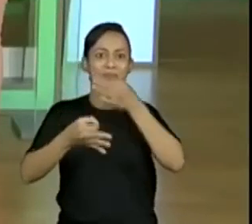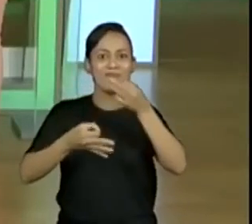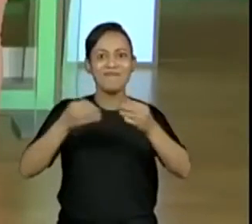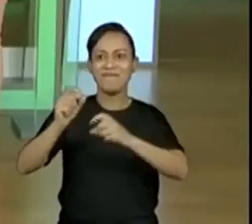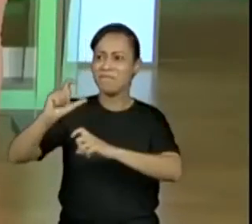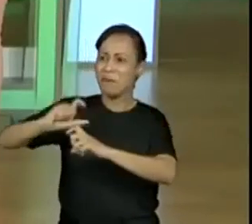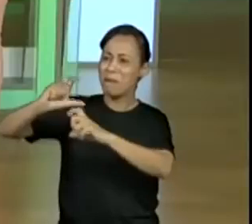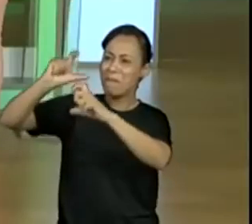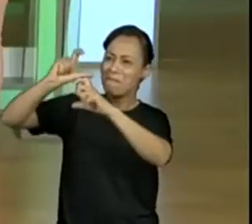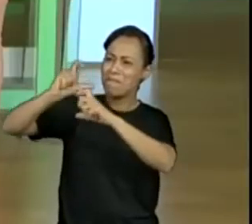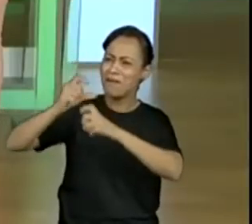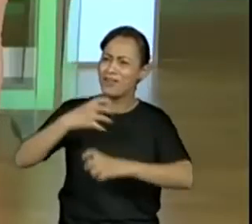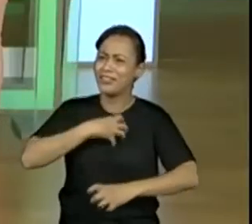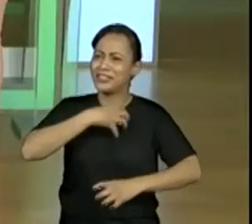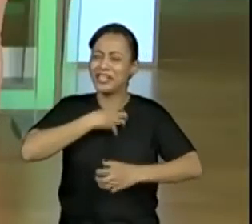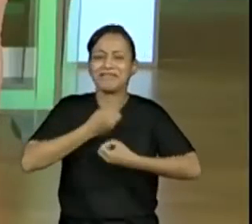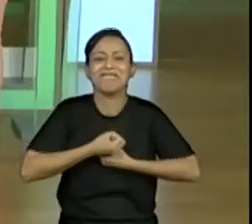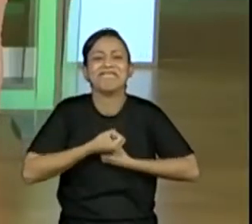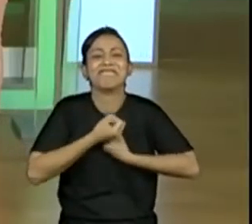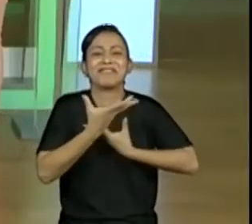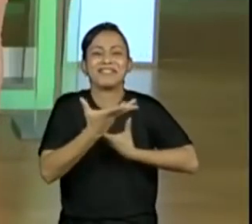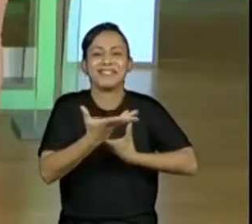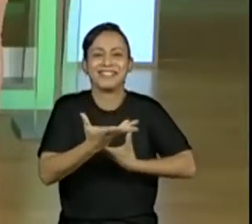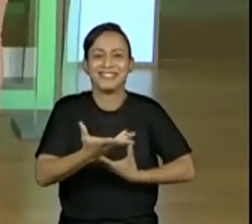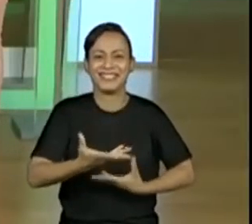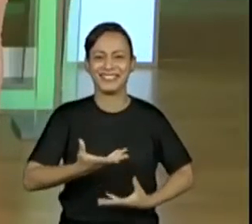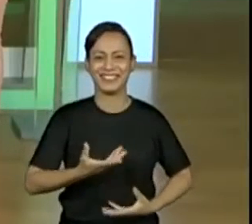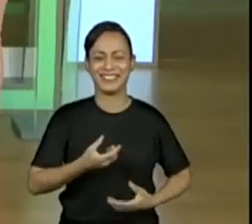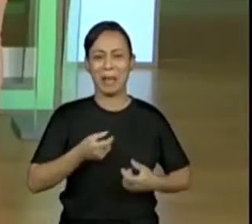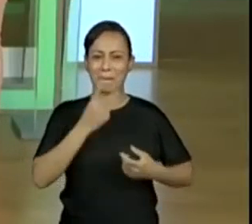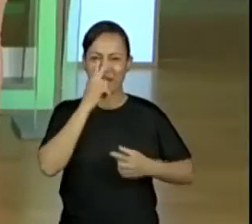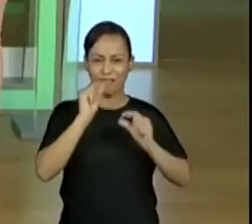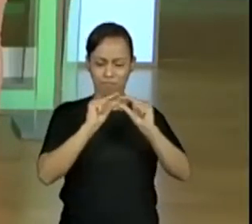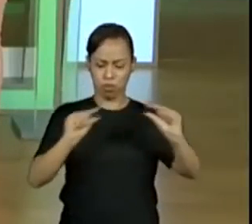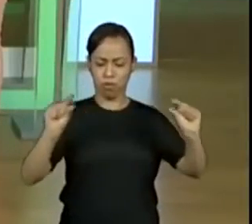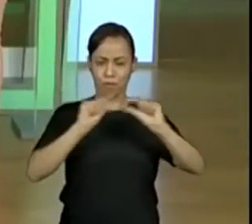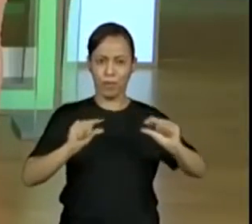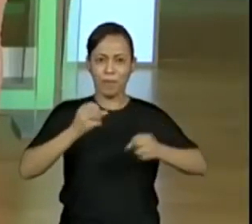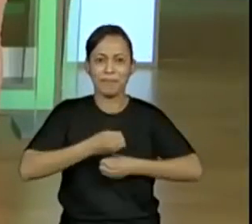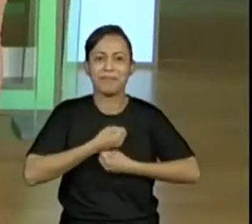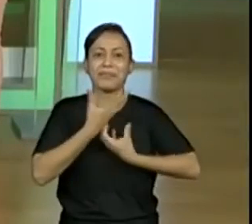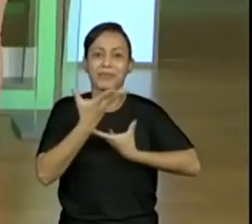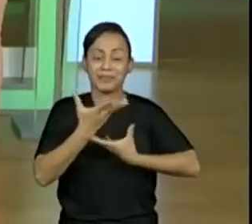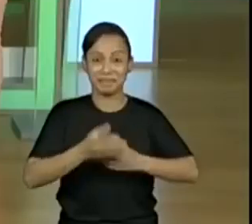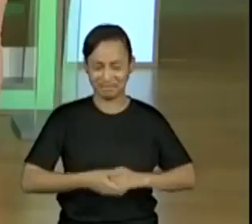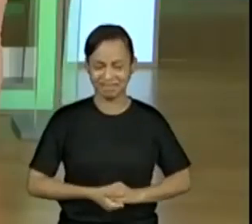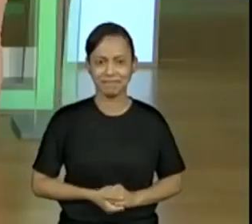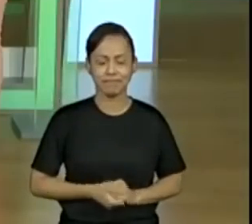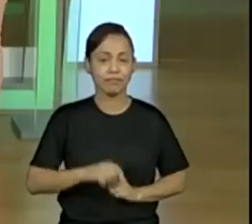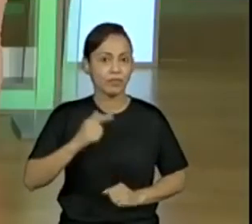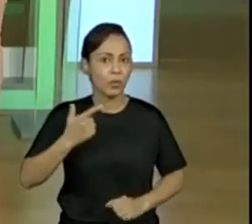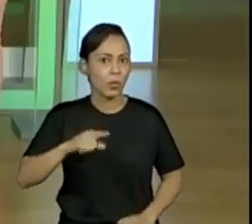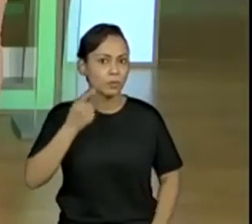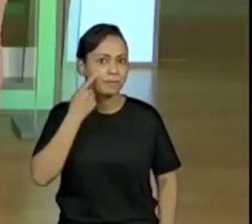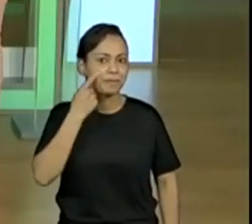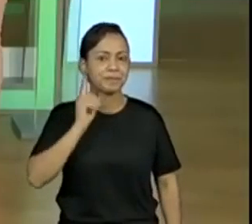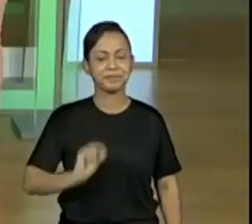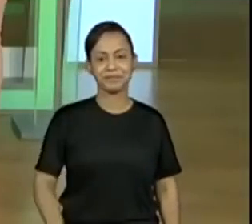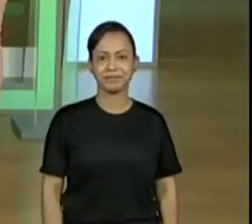recitar, falar daquela forma mais gostosa que tem a quadrinha, que são os versos. Vamos ver o que mais. Olha só.